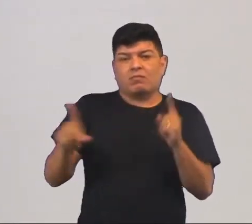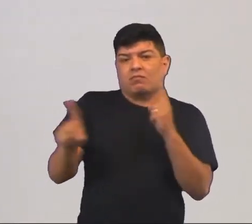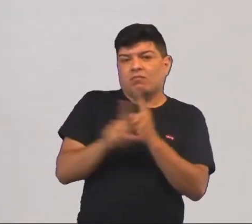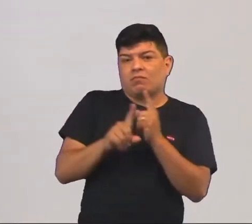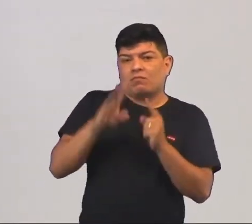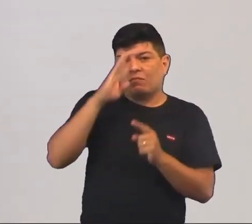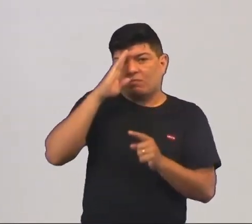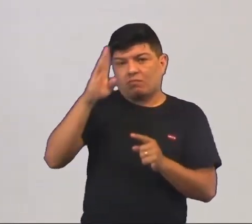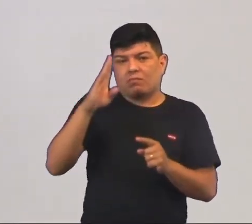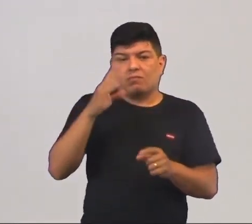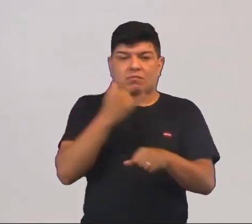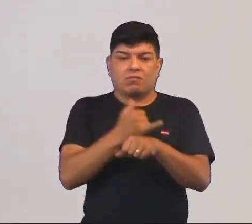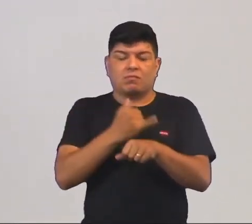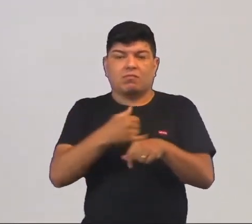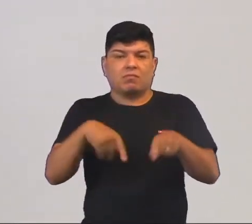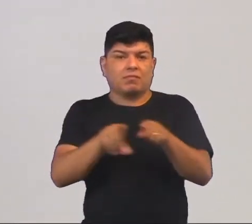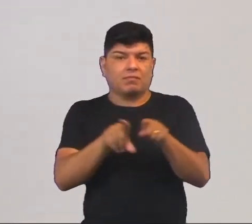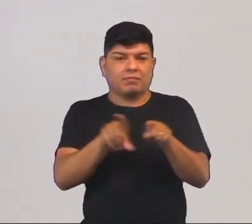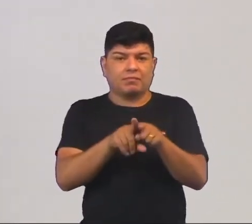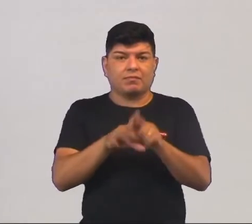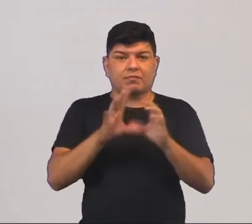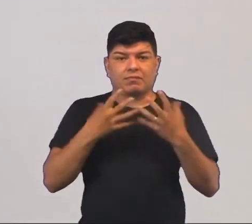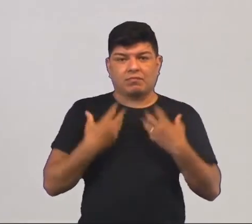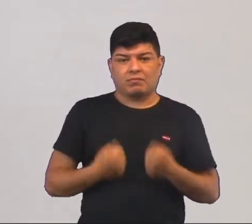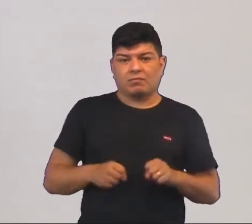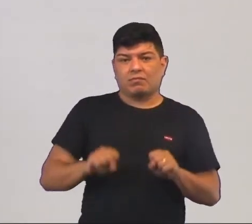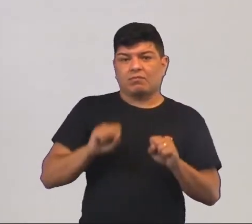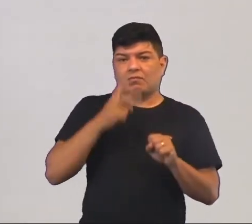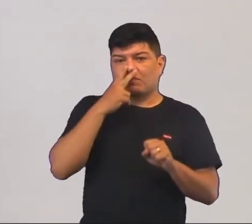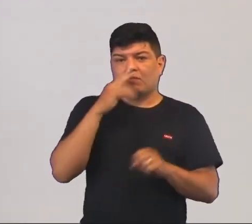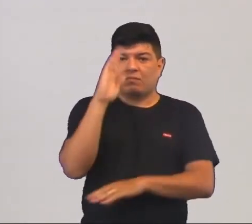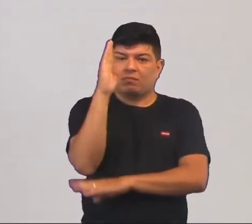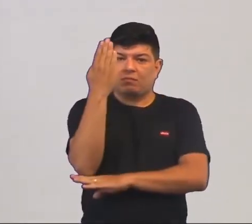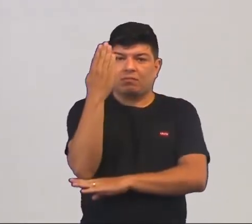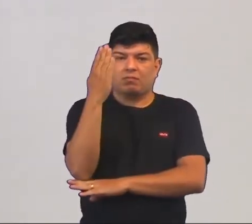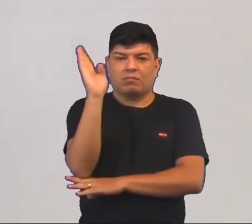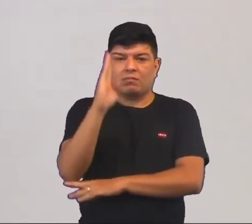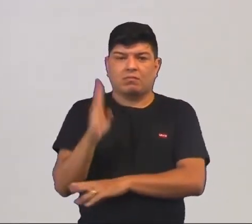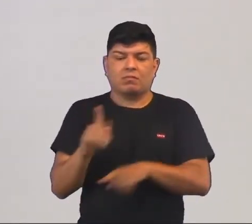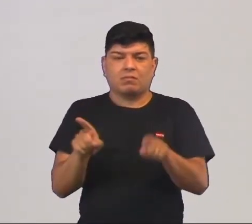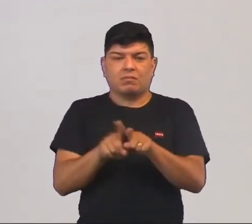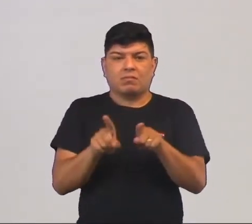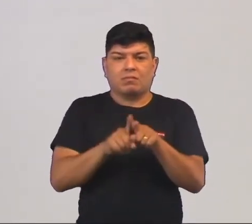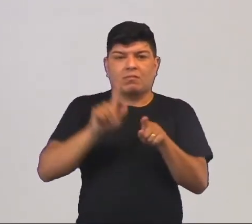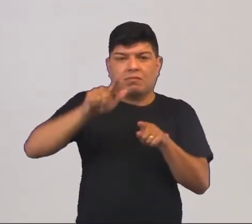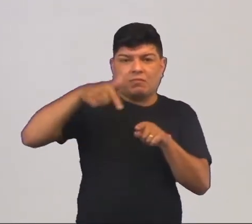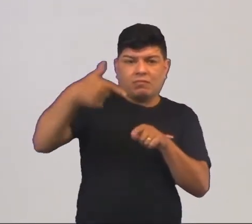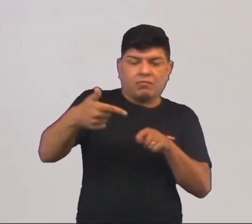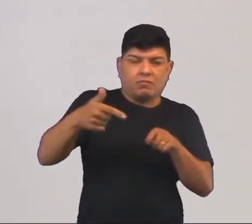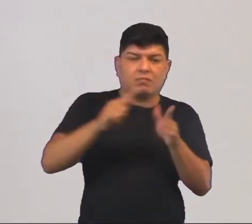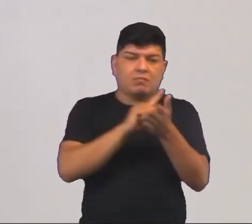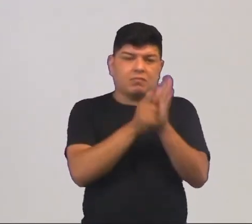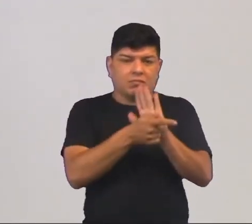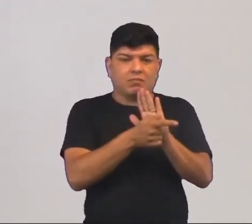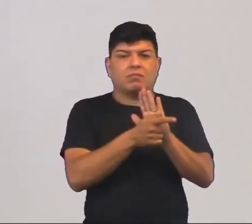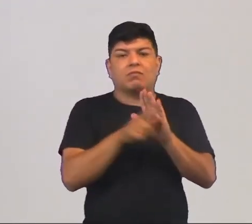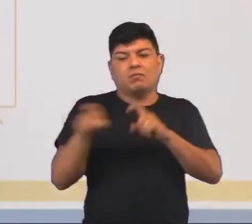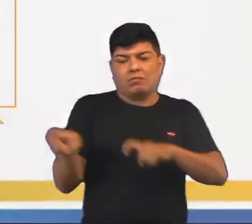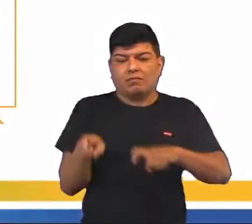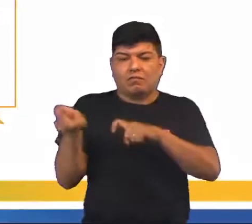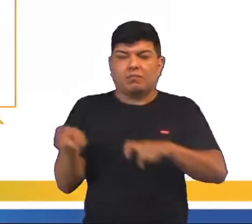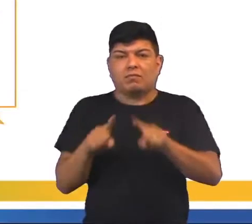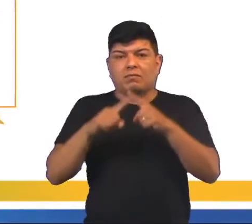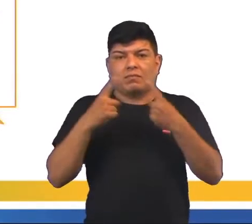encontrado a princípio os minerais, eles se contentaram a princípio com o pau-brasil e depois com gêneros agrícolas. Mas